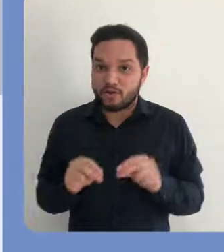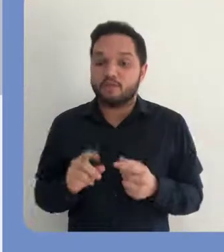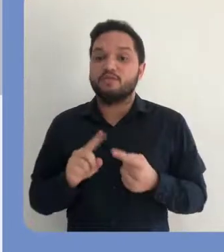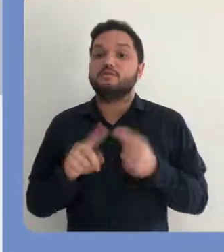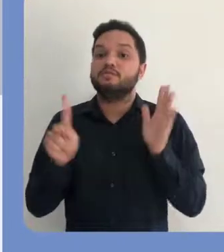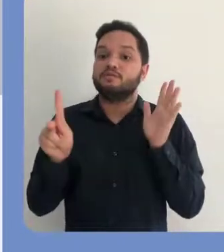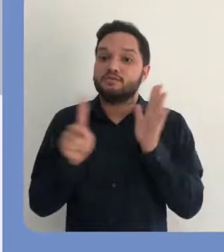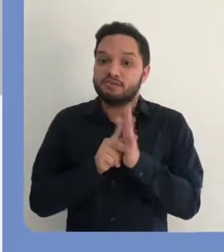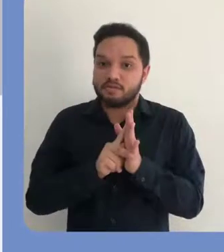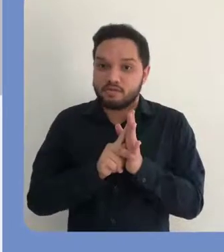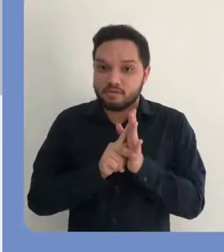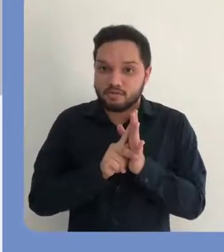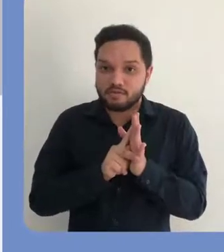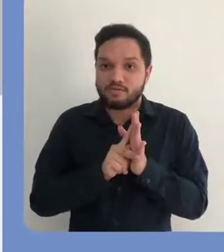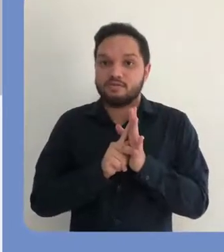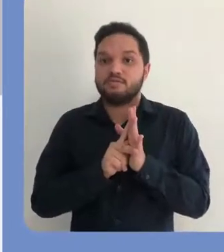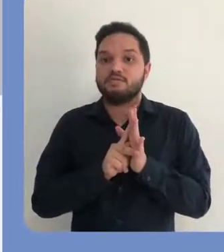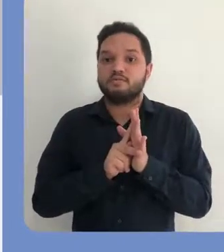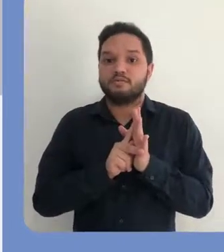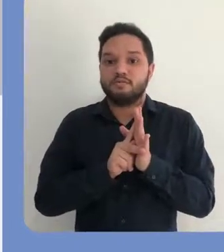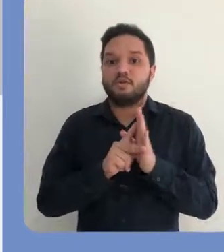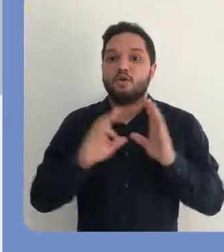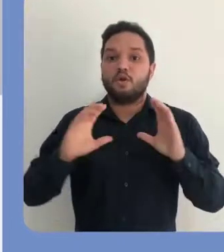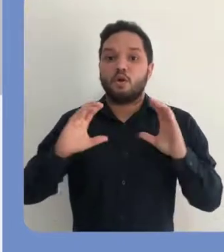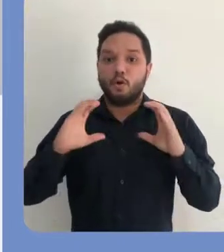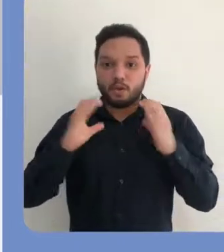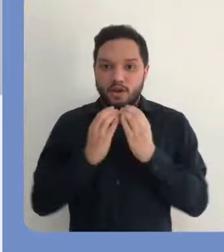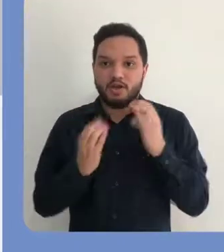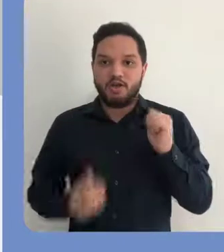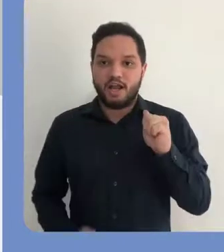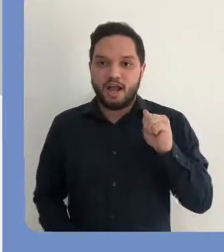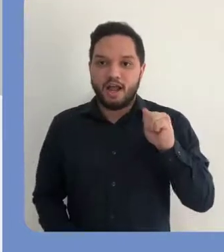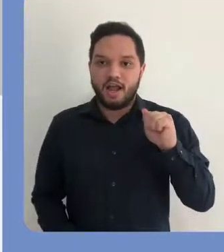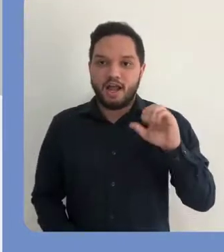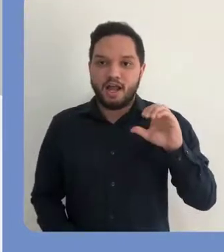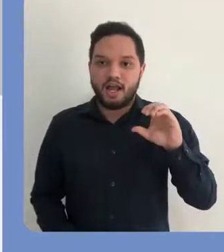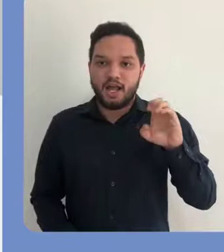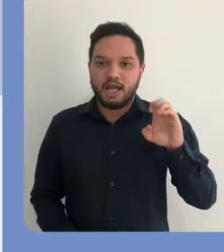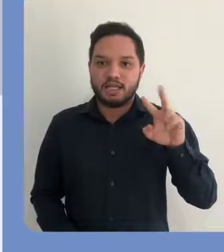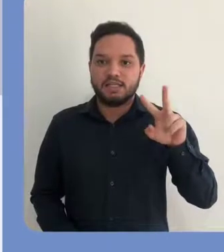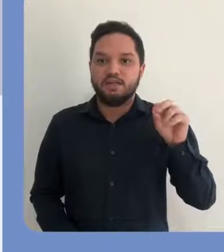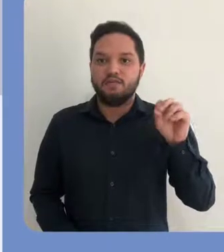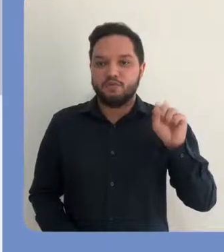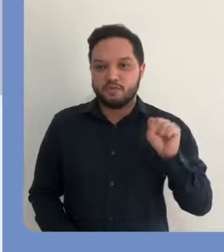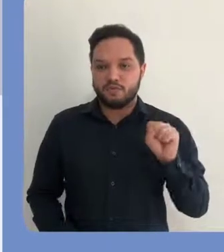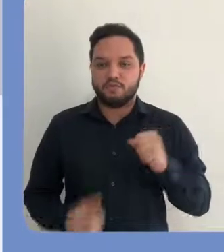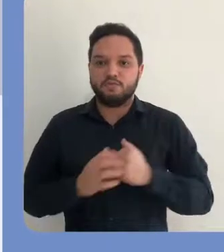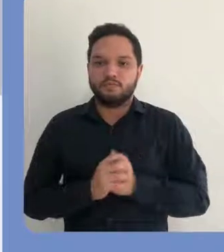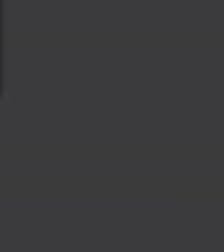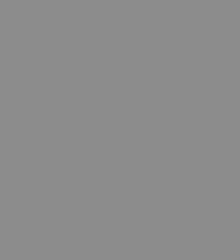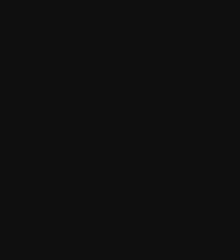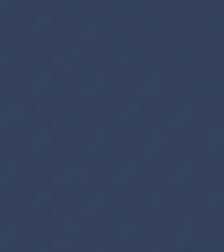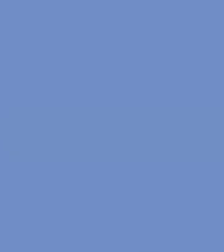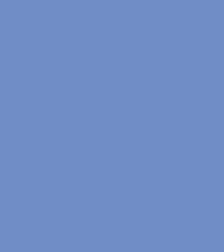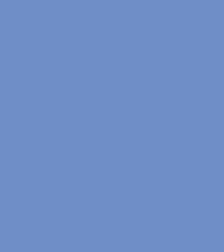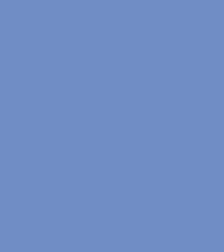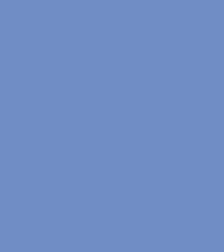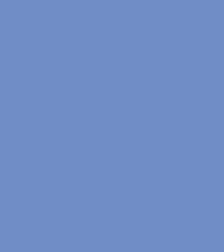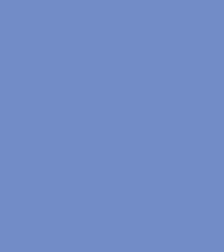que está dentro da subcomunidade Campus Florianópolis, que pertence à comunidade Acervos.